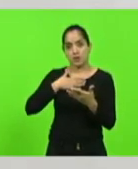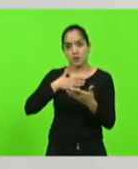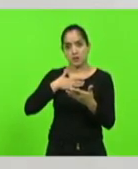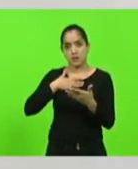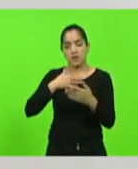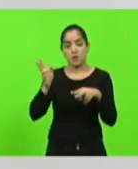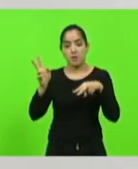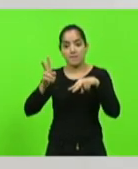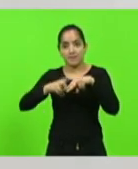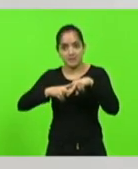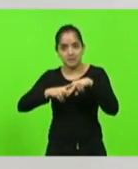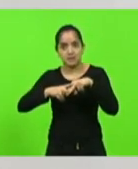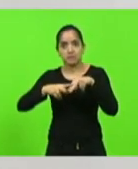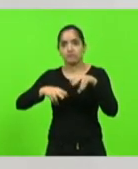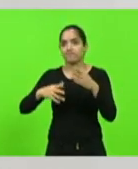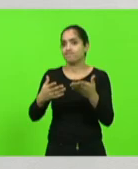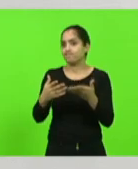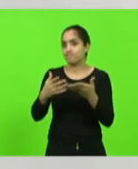prisão ilegal,